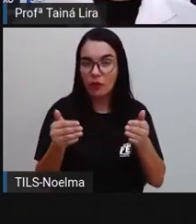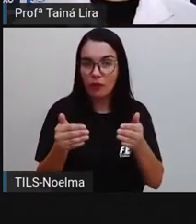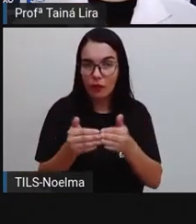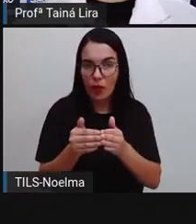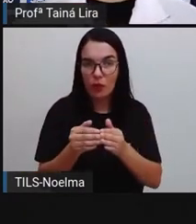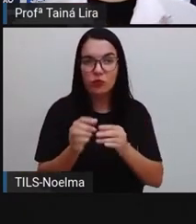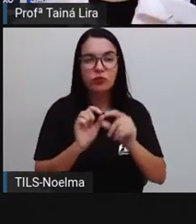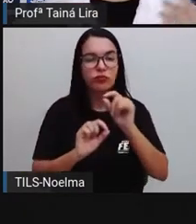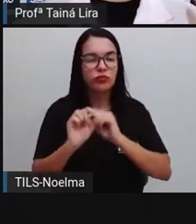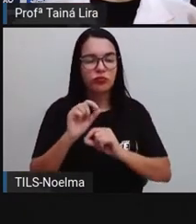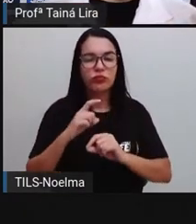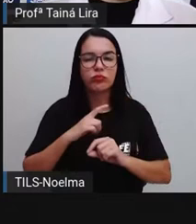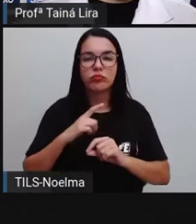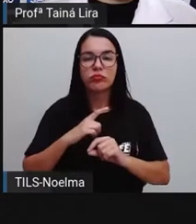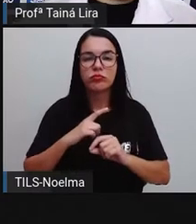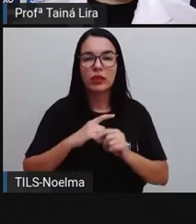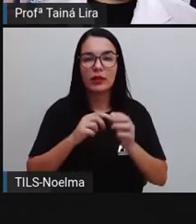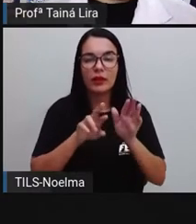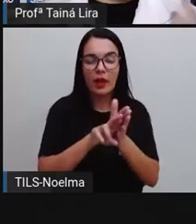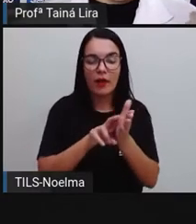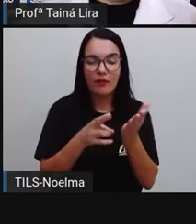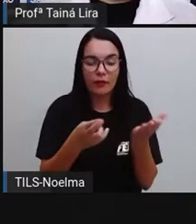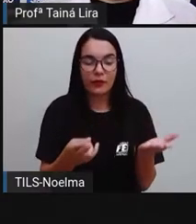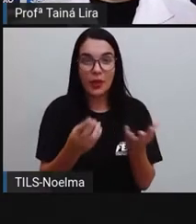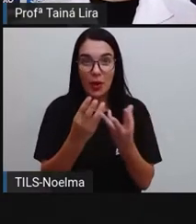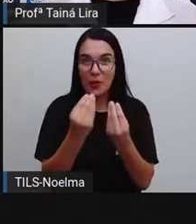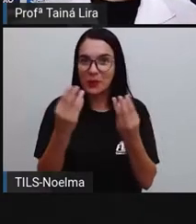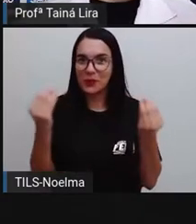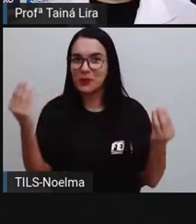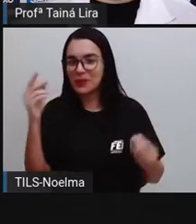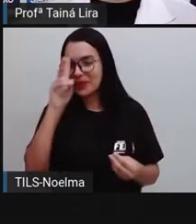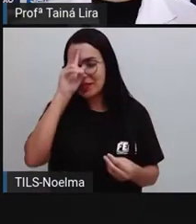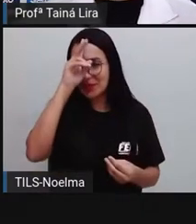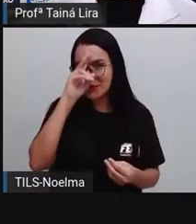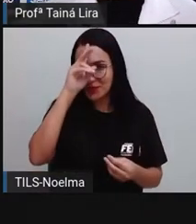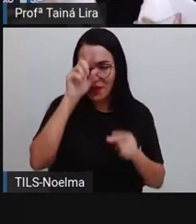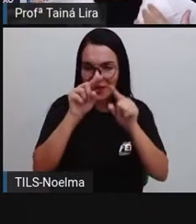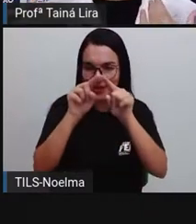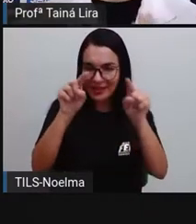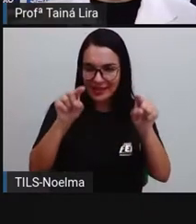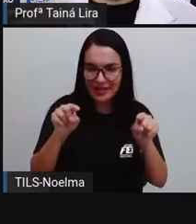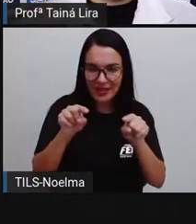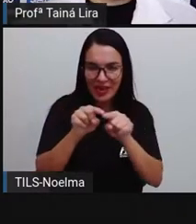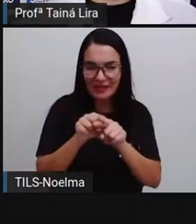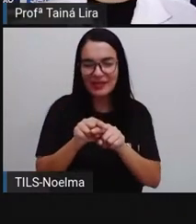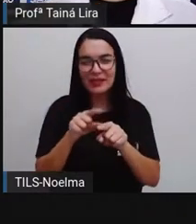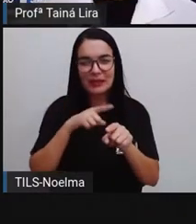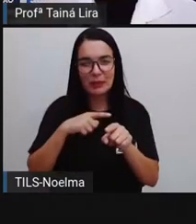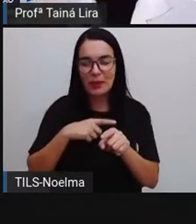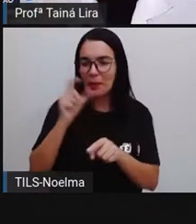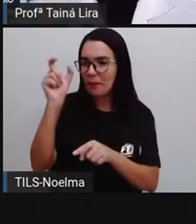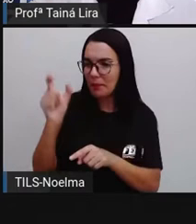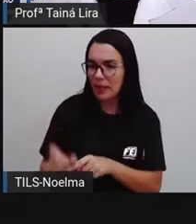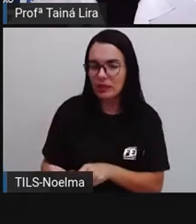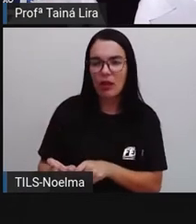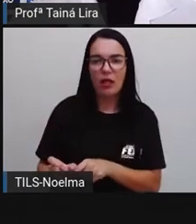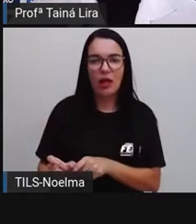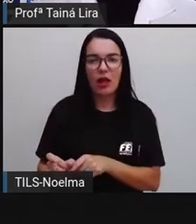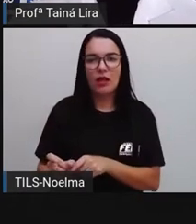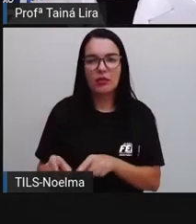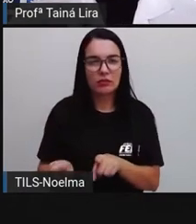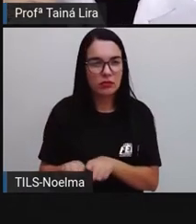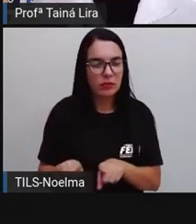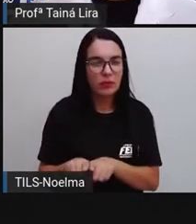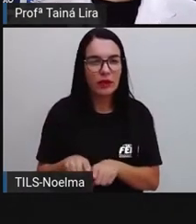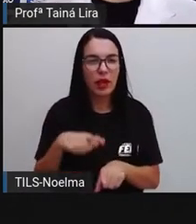revistas aí que trazem várias histórias, né? Em quadrinhos, muitas vezes de um mesmo personagem. Nós falamos